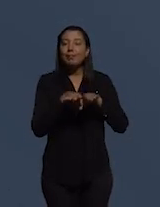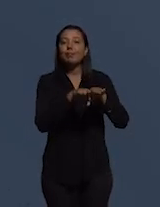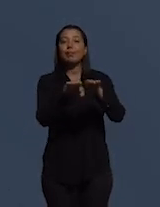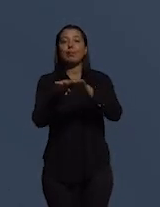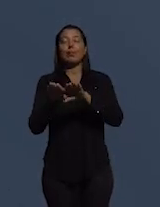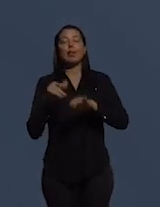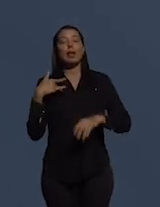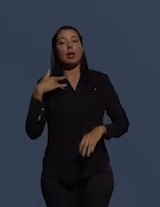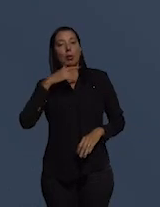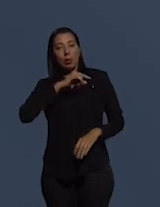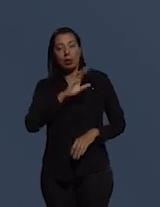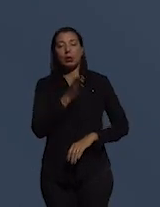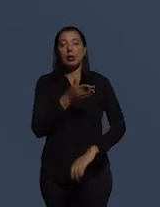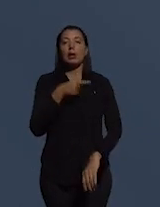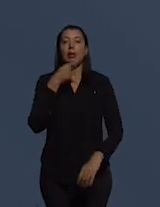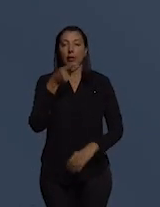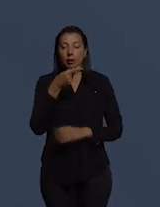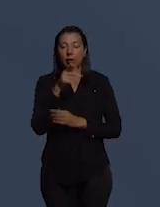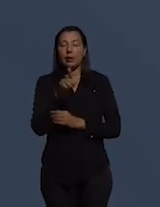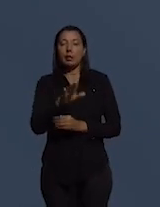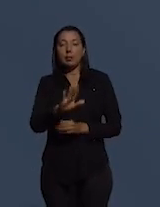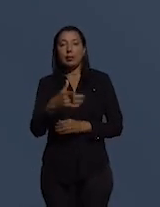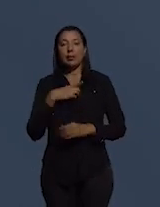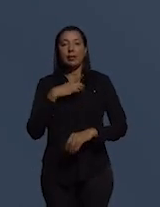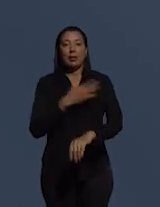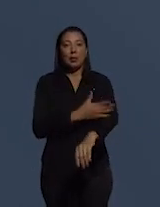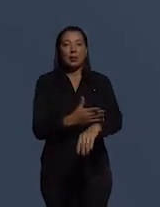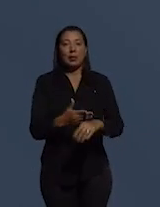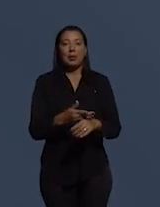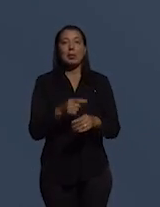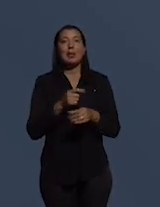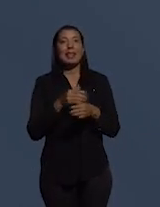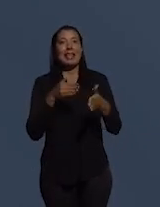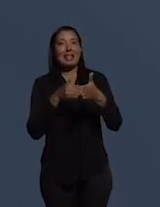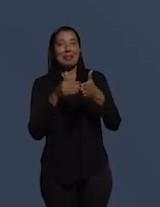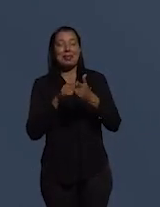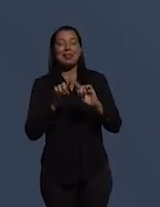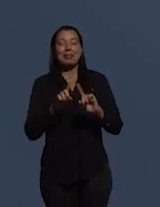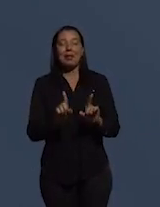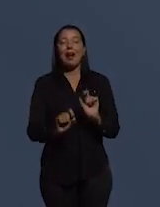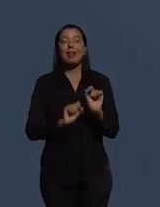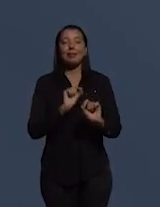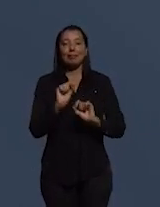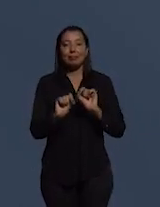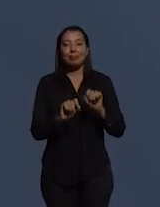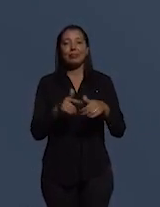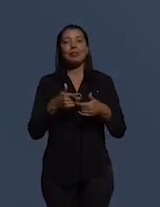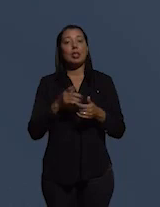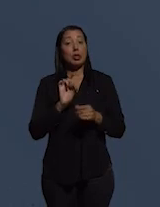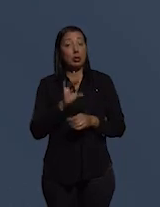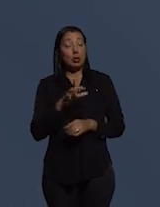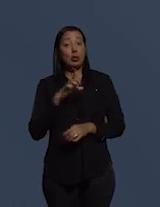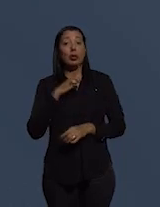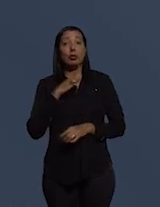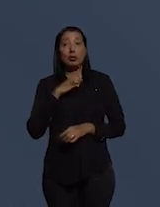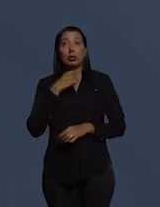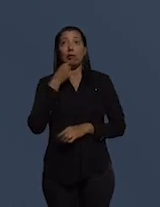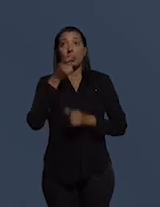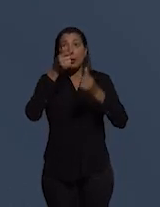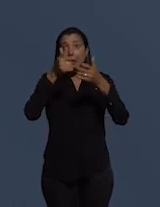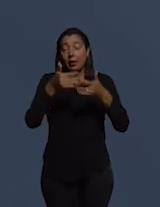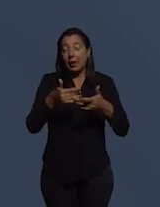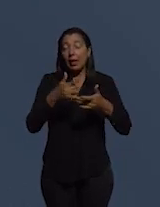Eu acho que eu já me estendi demais, Vivian, você não puxou a minha orelha aqui, mas era isso que eu tinha que falar e